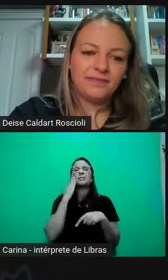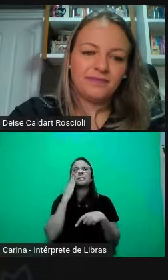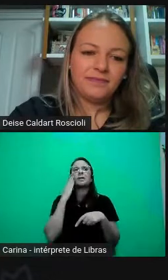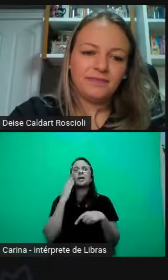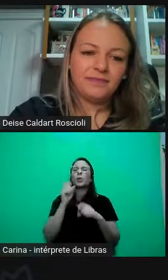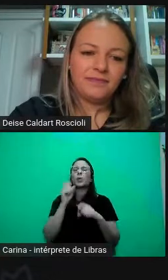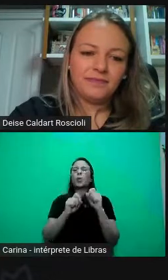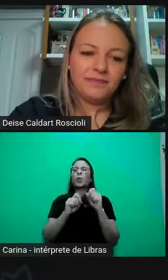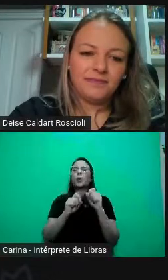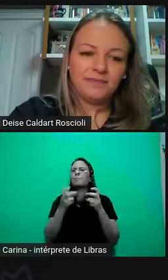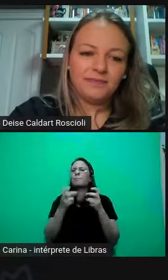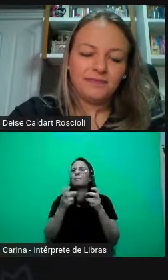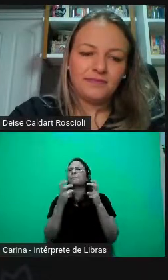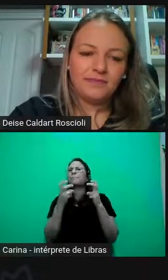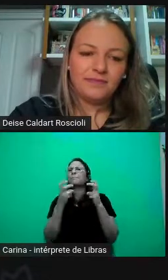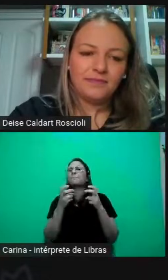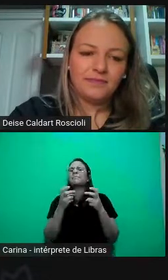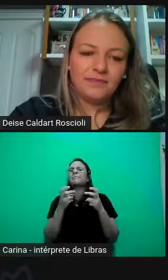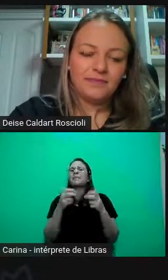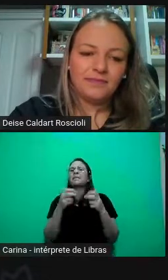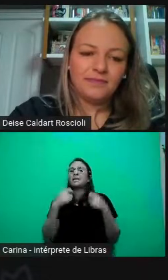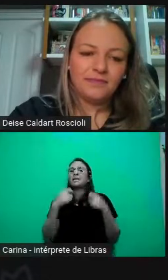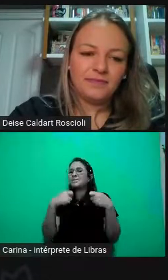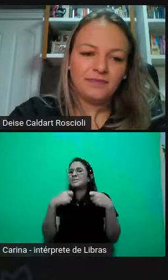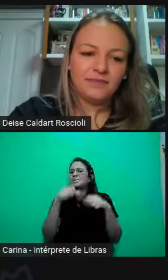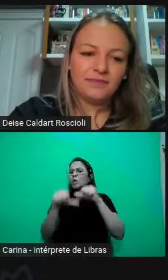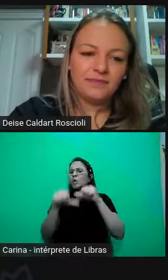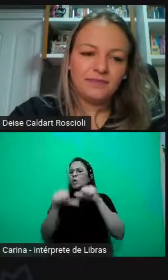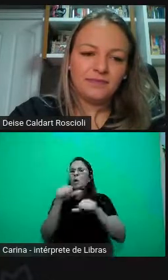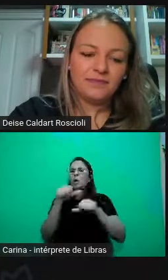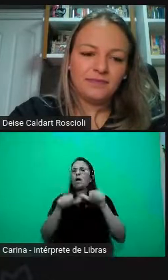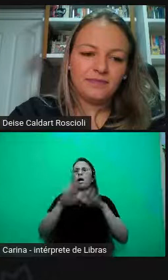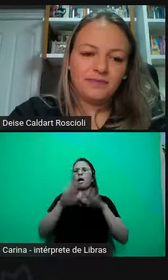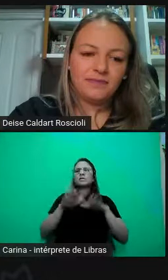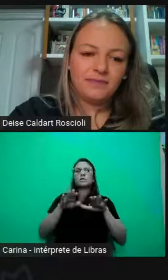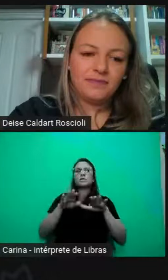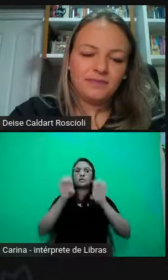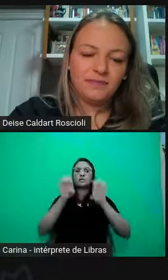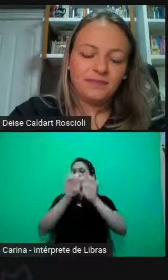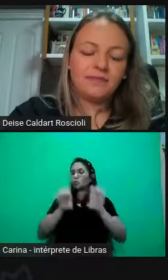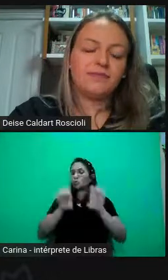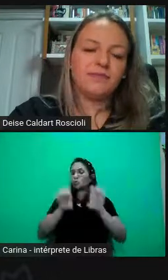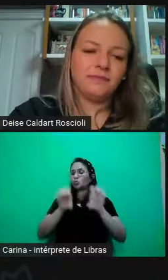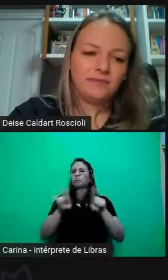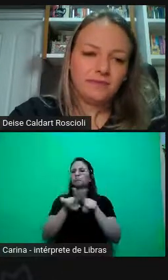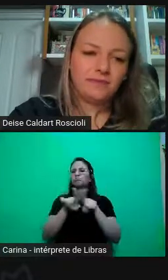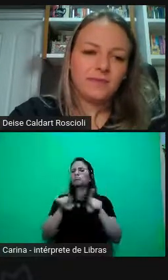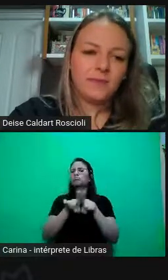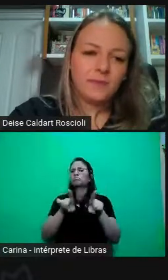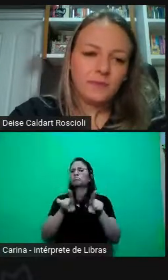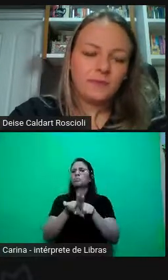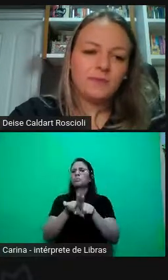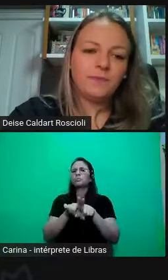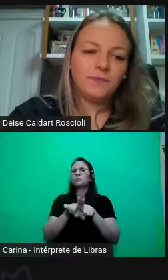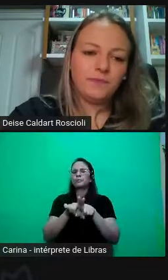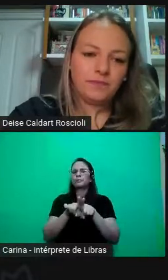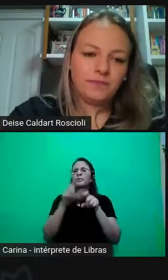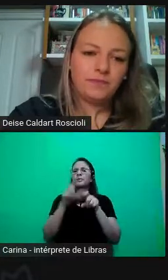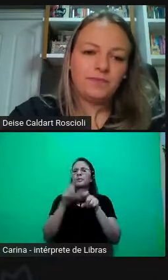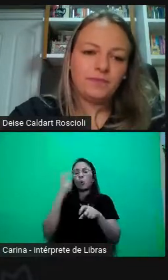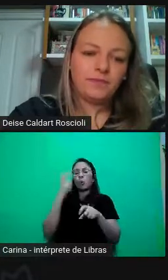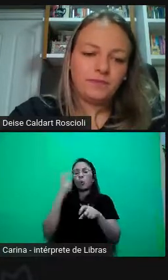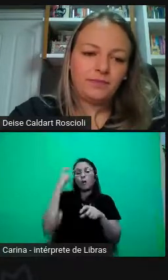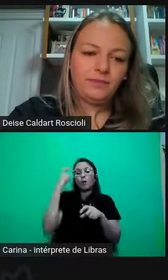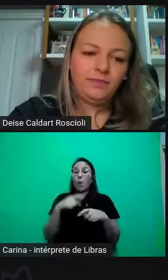perceber que nós precisamos mudar, às vezes, até questões de estrutura, né, e culturais, para que essas pessoas